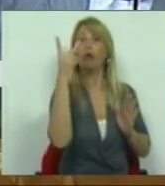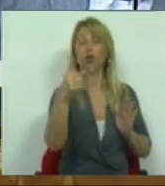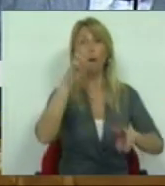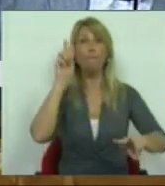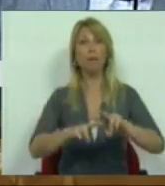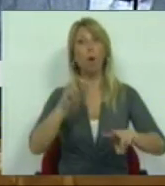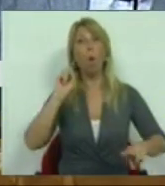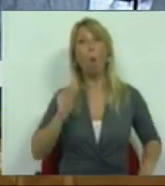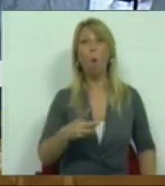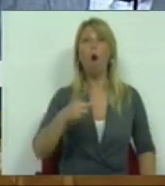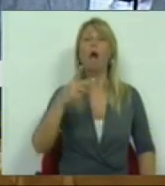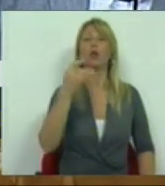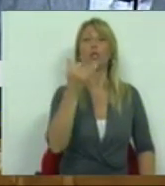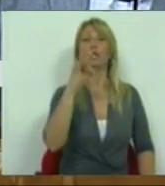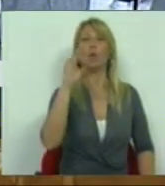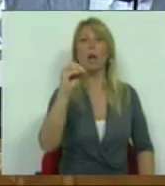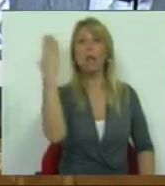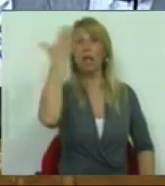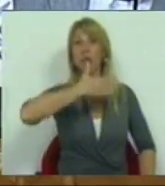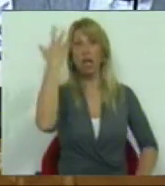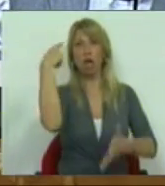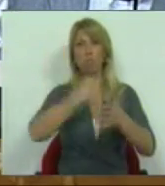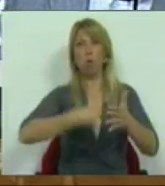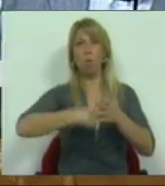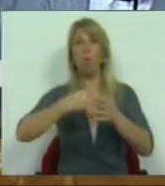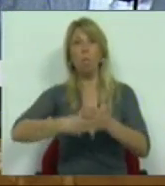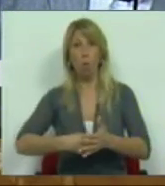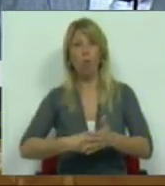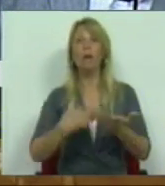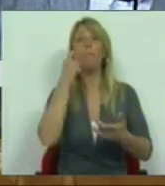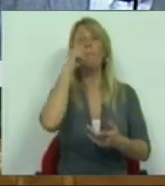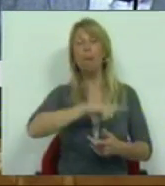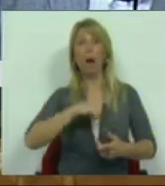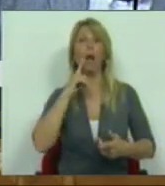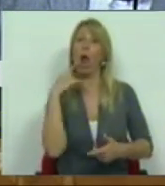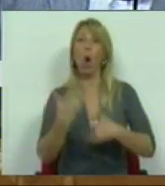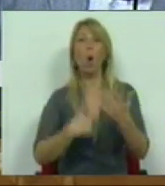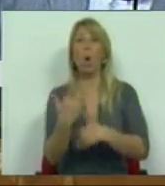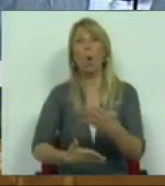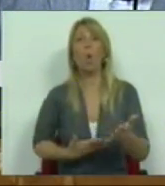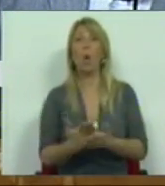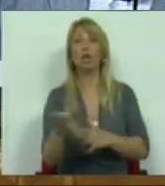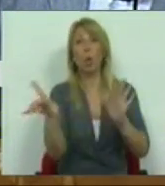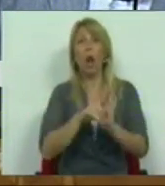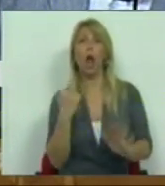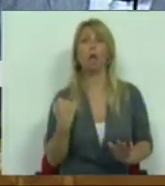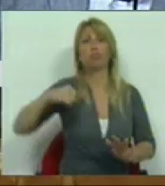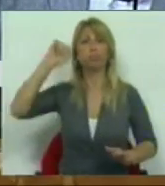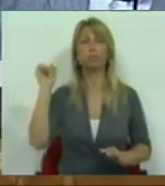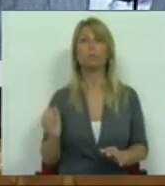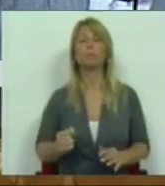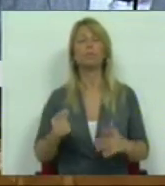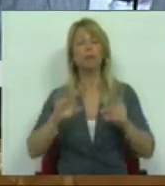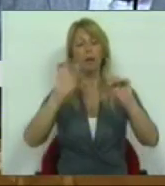de multa para quem continue a não cumprir a lei. Em suma, senhoras e